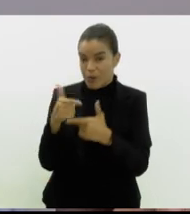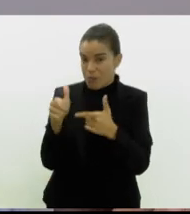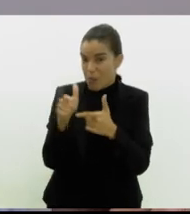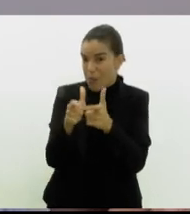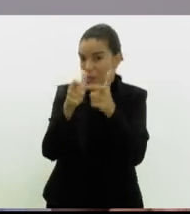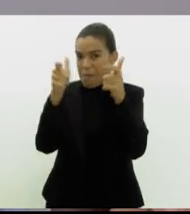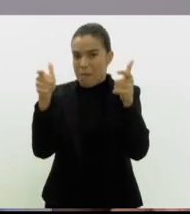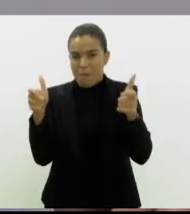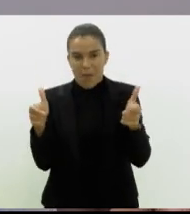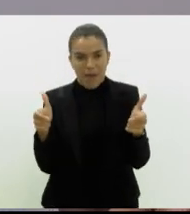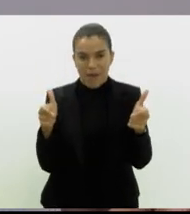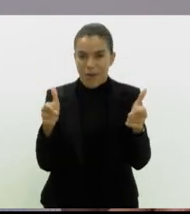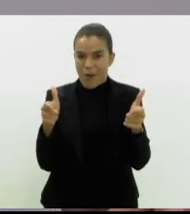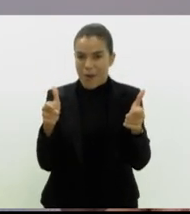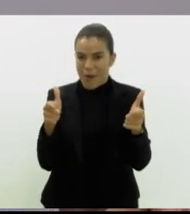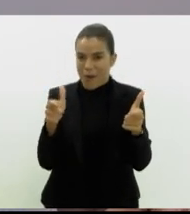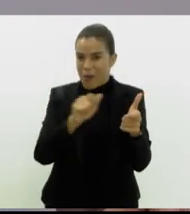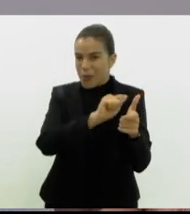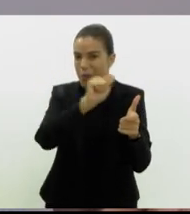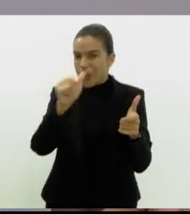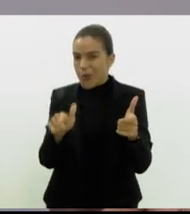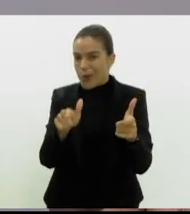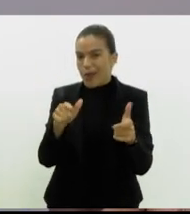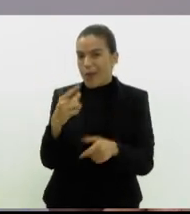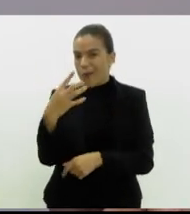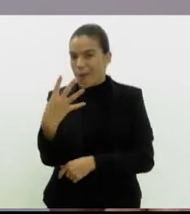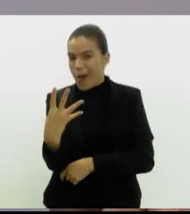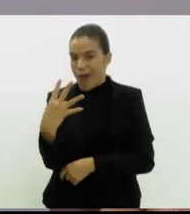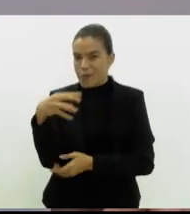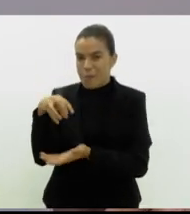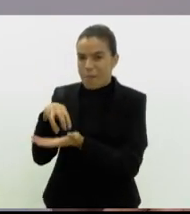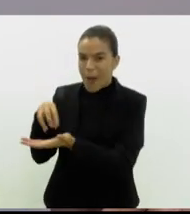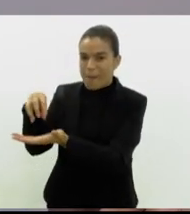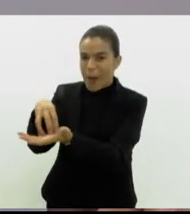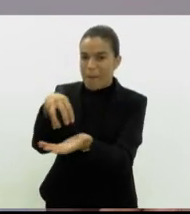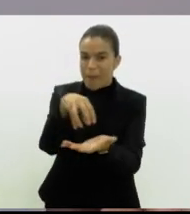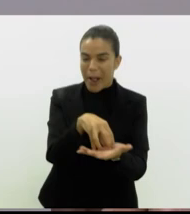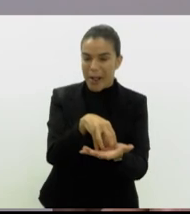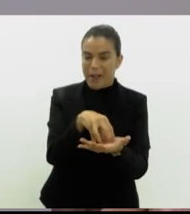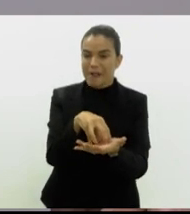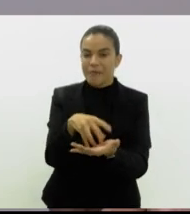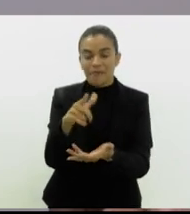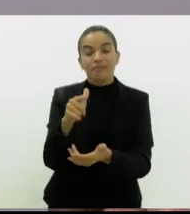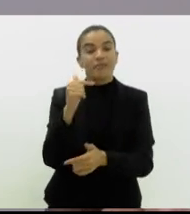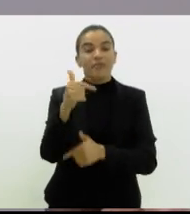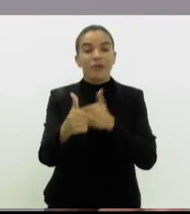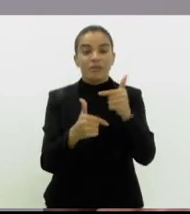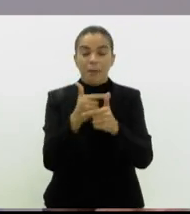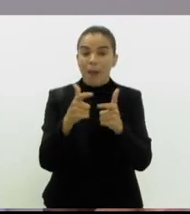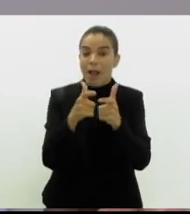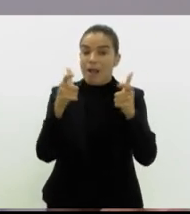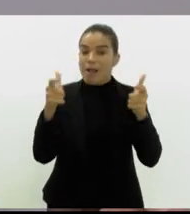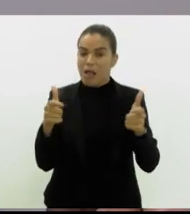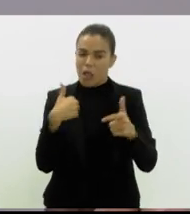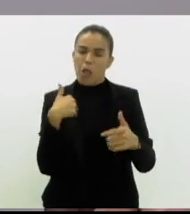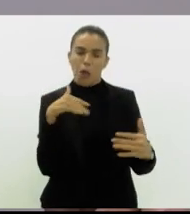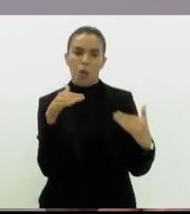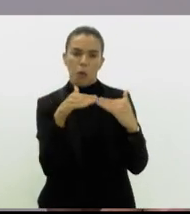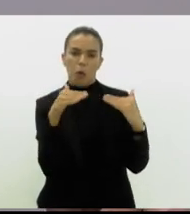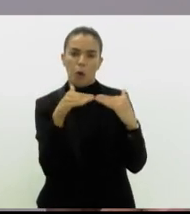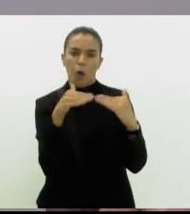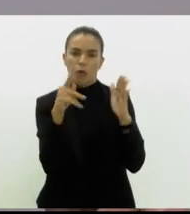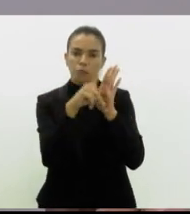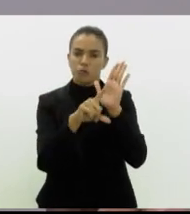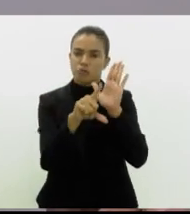apenas três ou quatro setores. Então nós vamos trabalhar no macro. Eu, pessoalmente, sou a favor do projeto